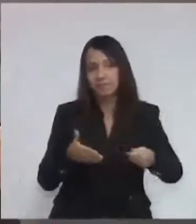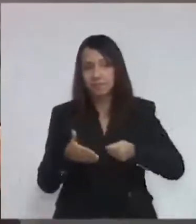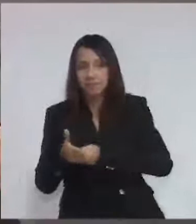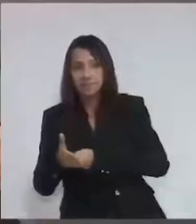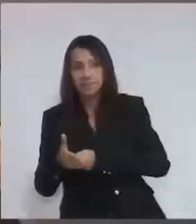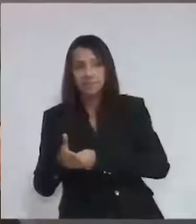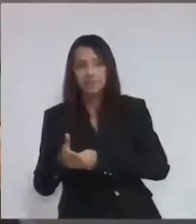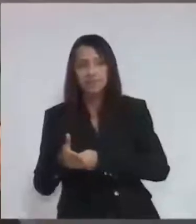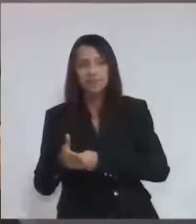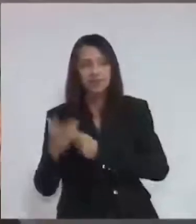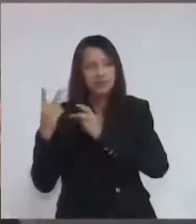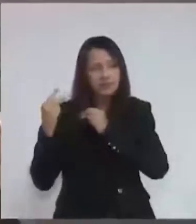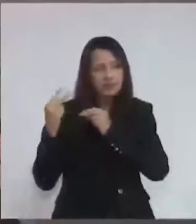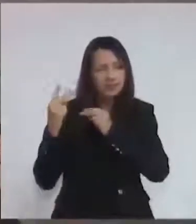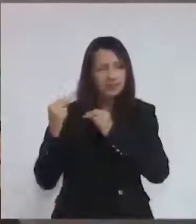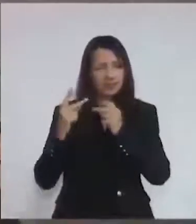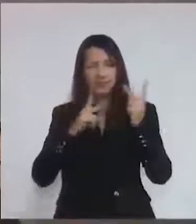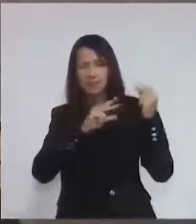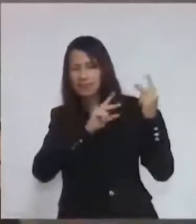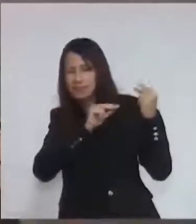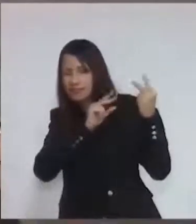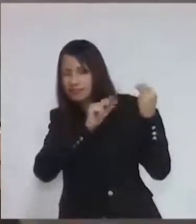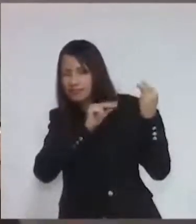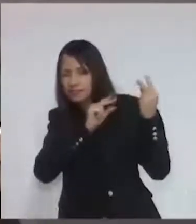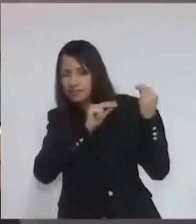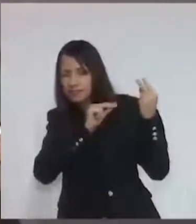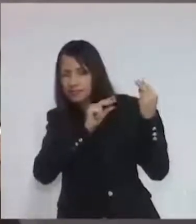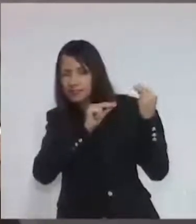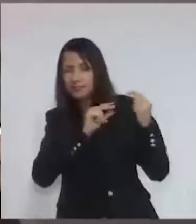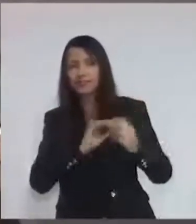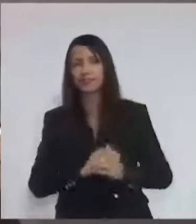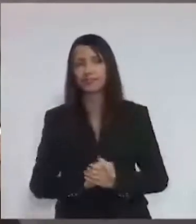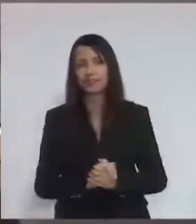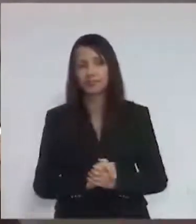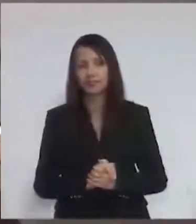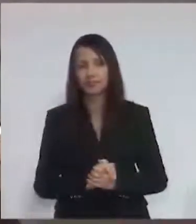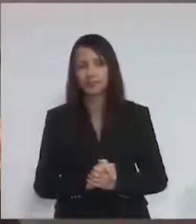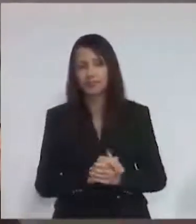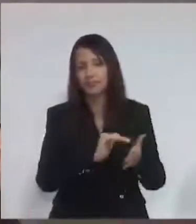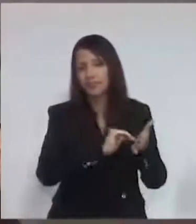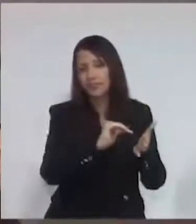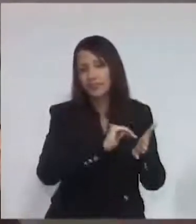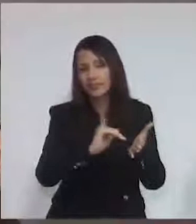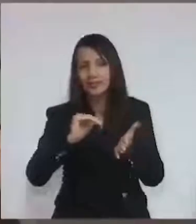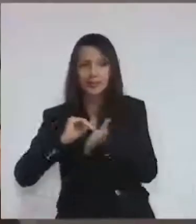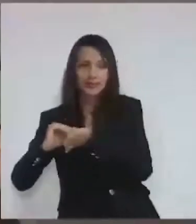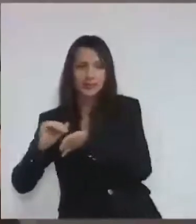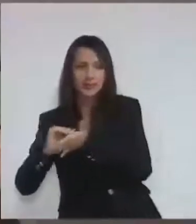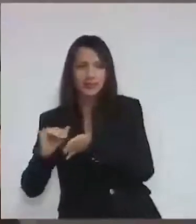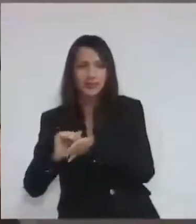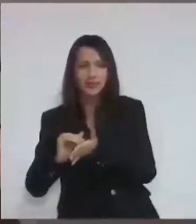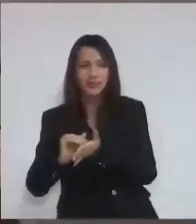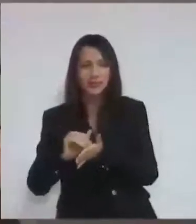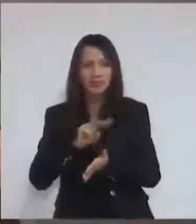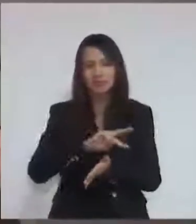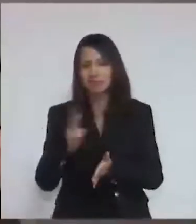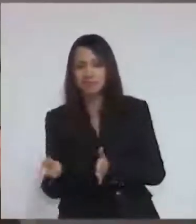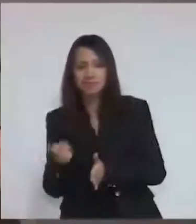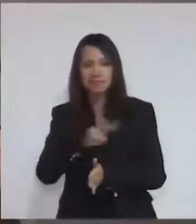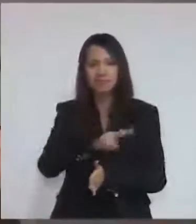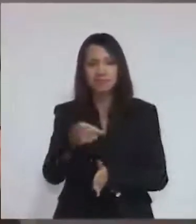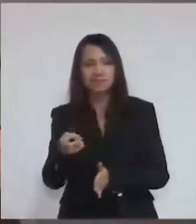ouvir algumas conversas de algumas secretarias que serão mudadas, de alguns